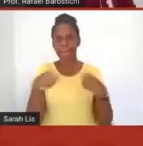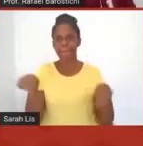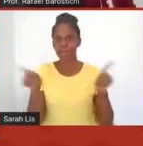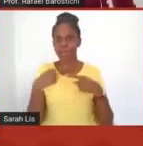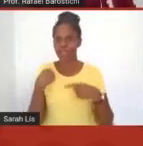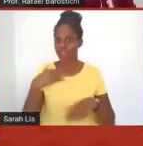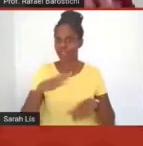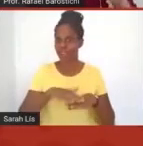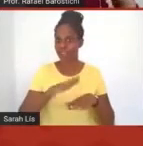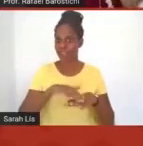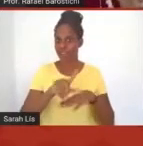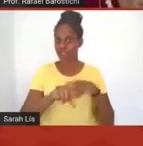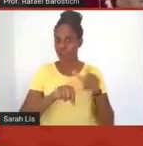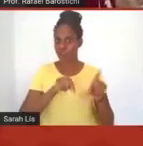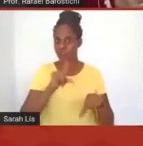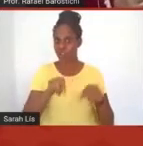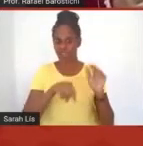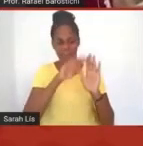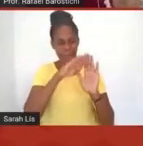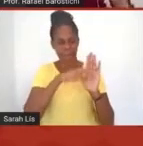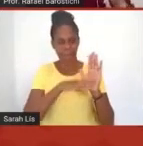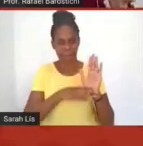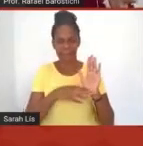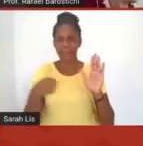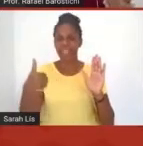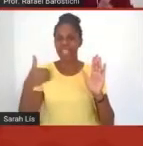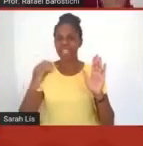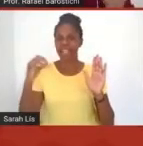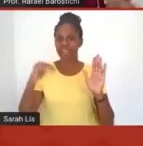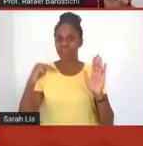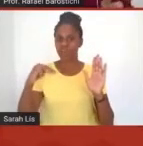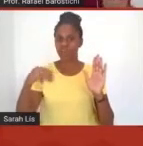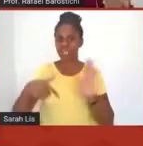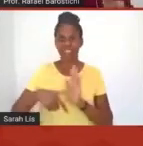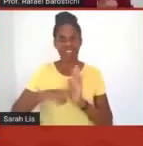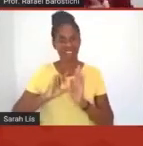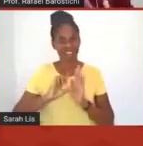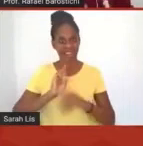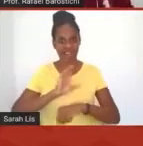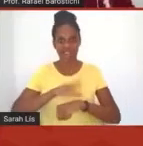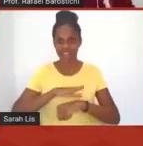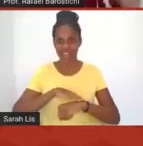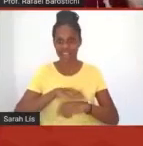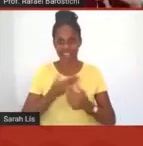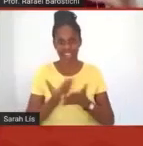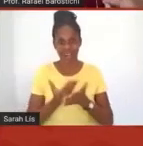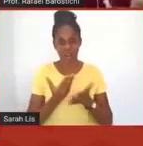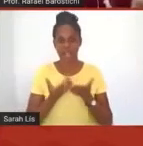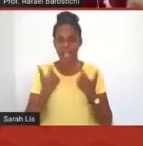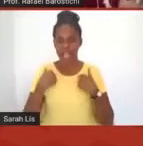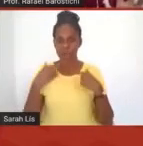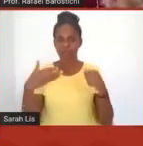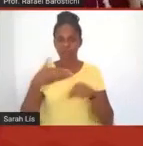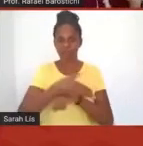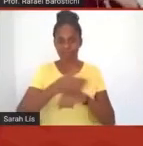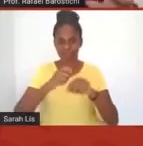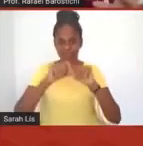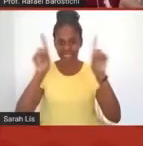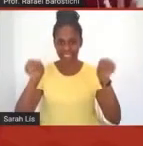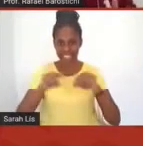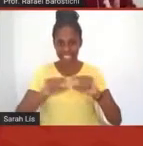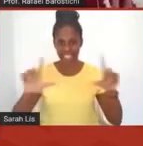dedo e dez minutos antes do horário da aula, já entrava na sala, já abria a sala e colocava essa playlist,